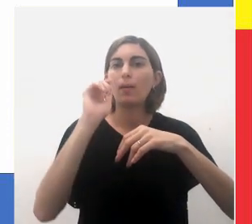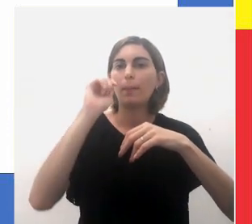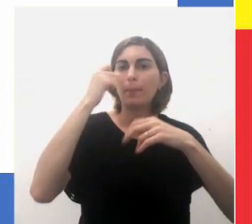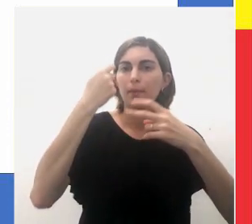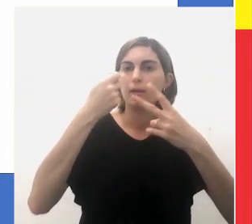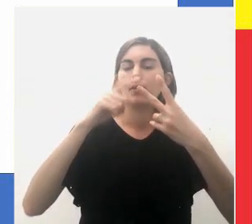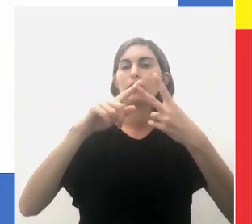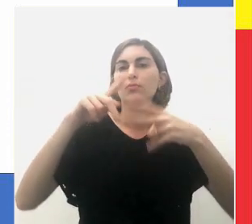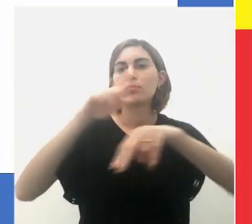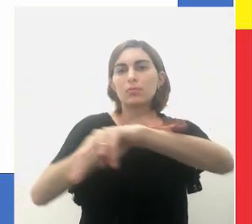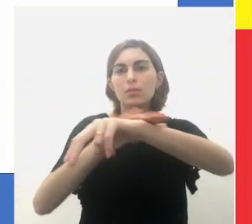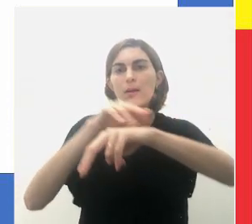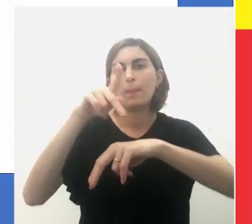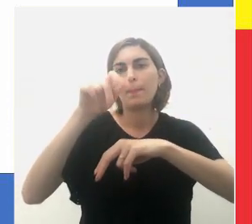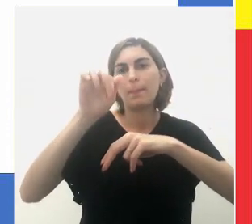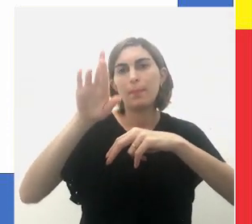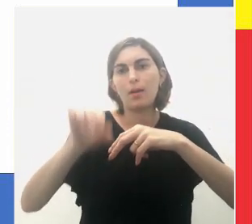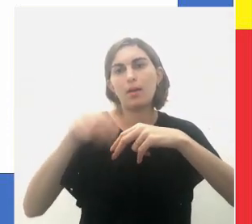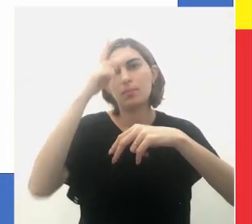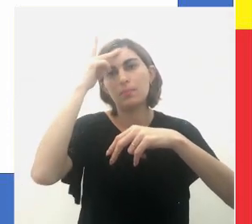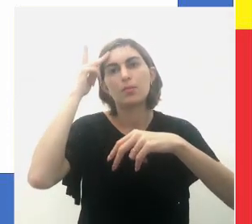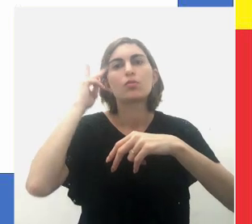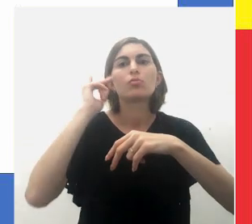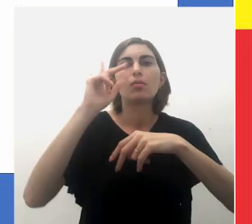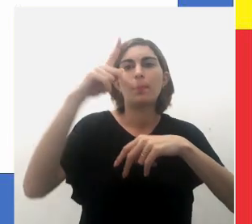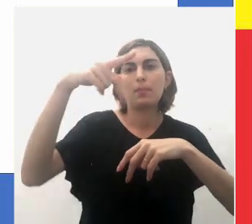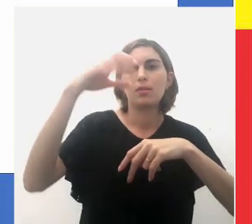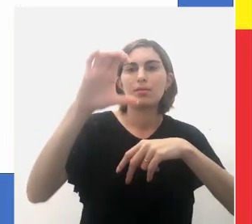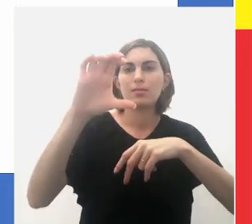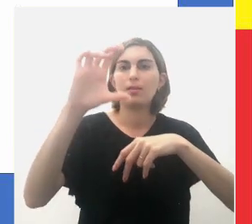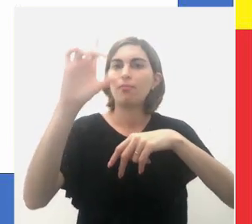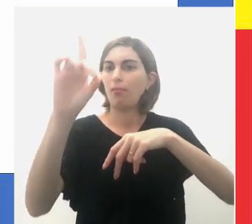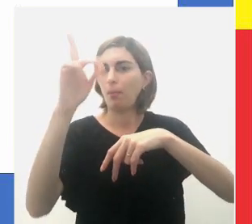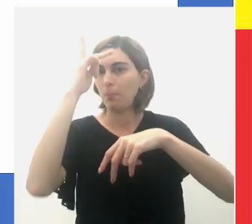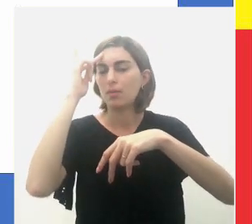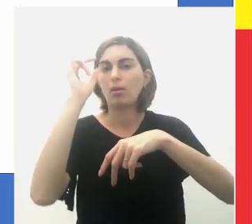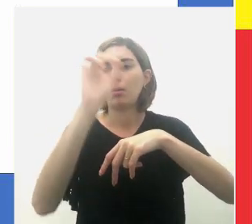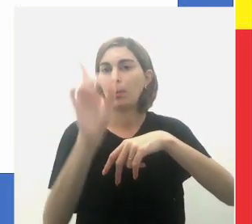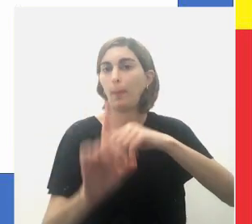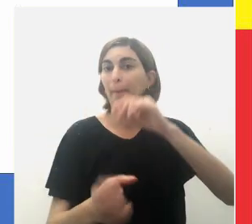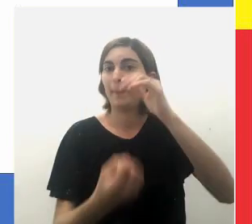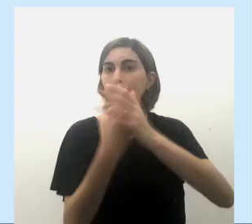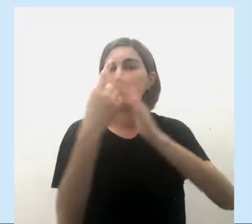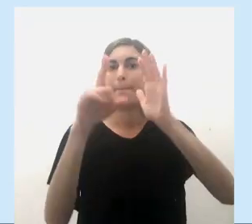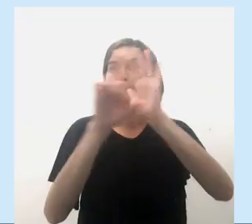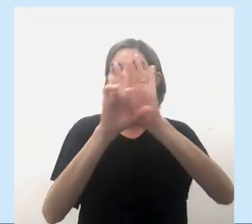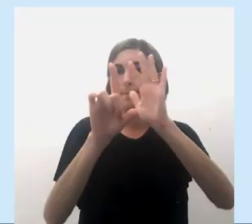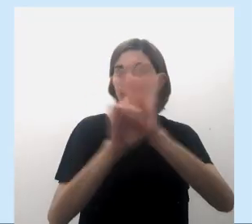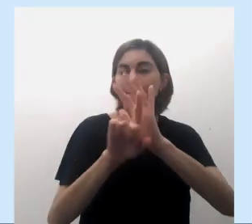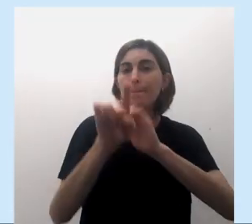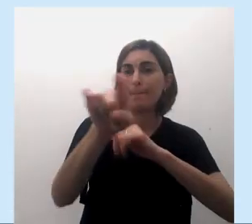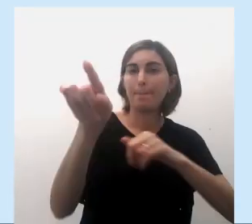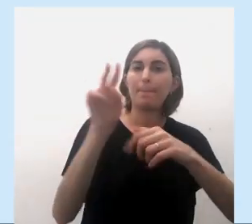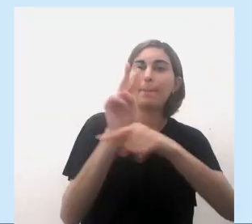pretos e pardos por pessoas com deficiência. Então, surge uma lei agora que vai